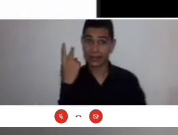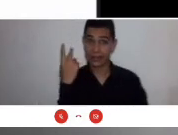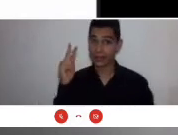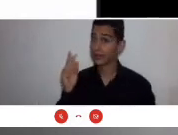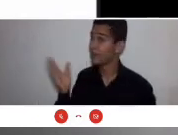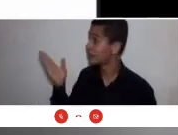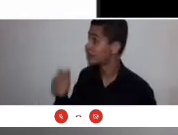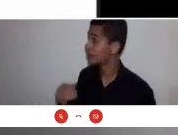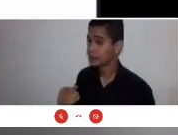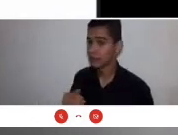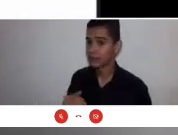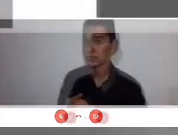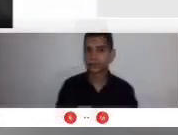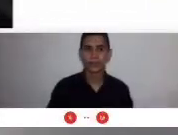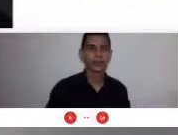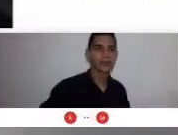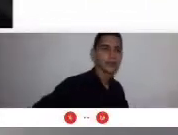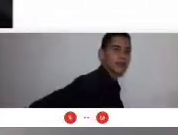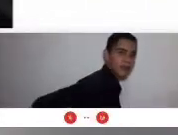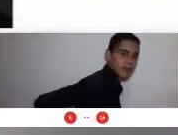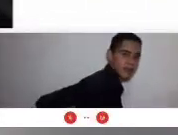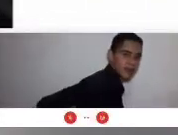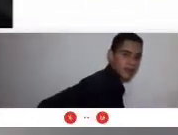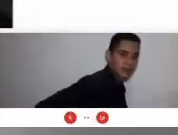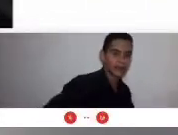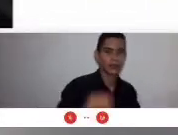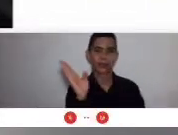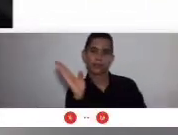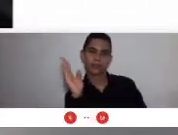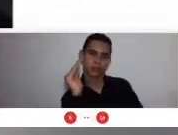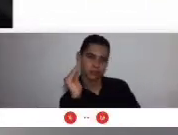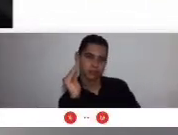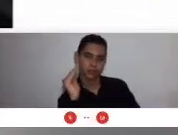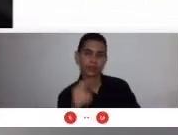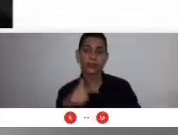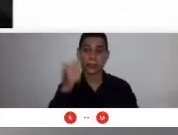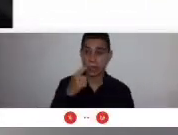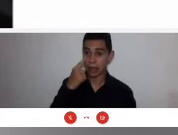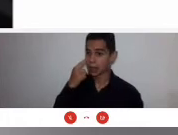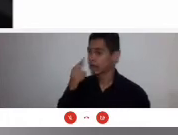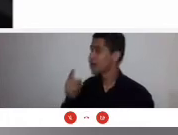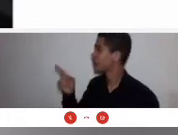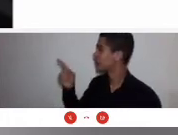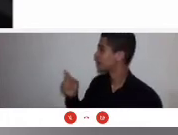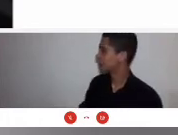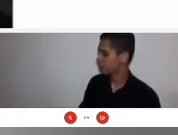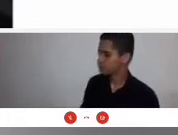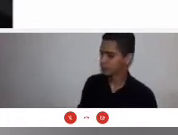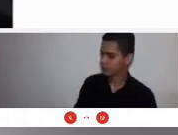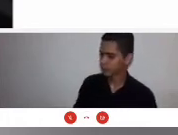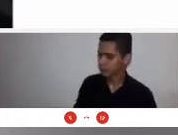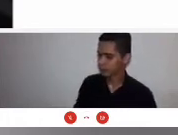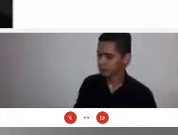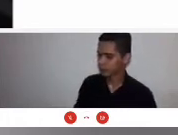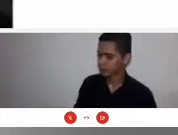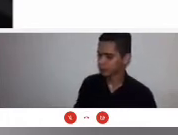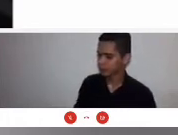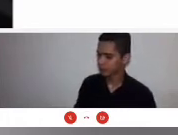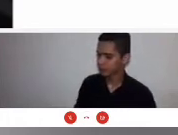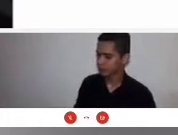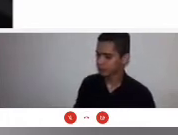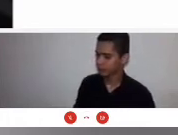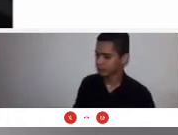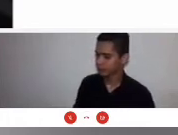a coluna toda torta, o repor do costal encostava, praticamente na crista ilíaca, e essa